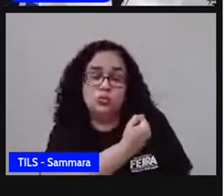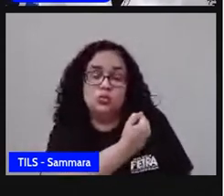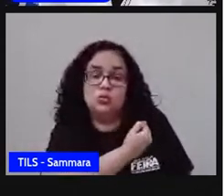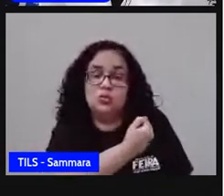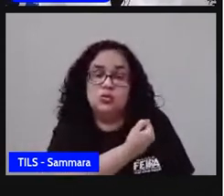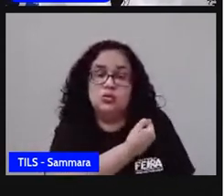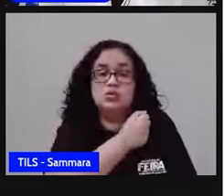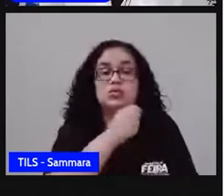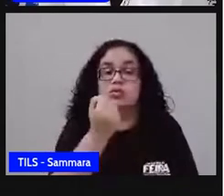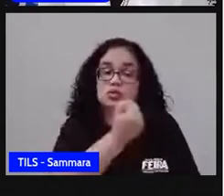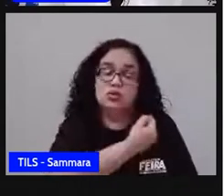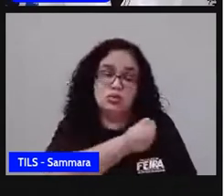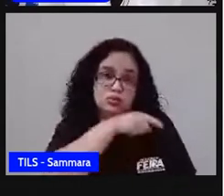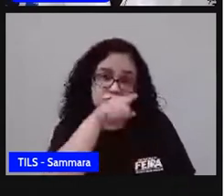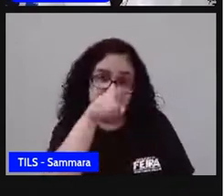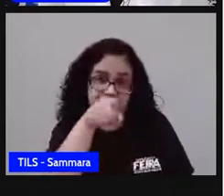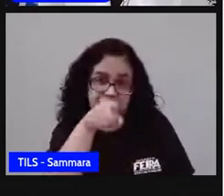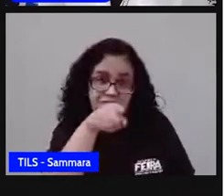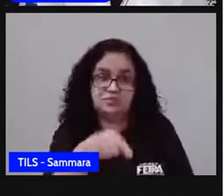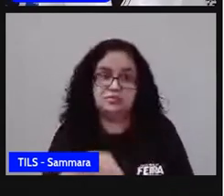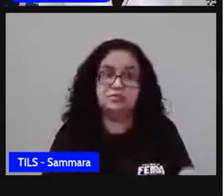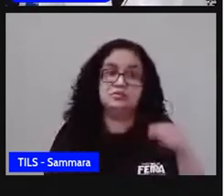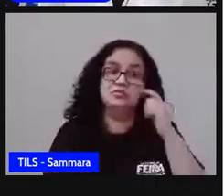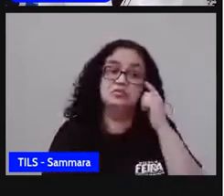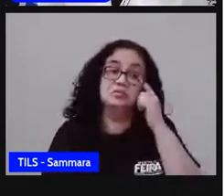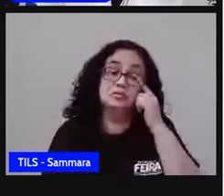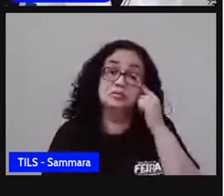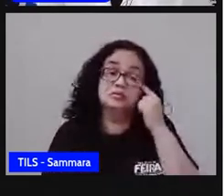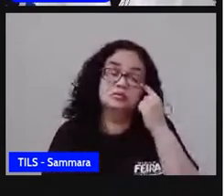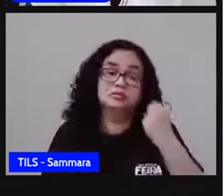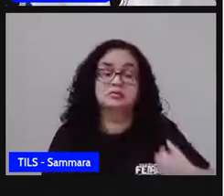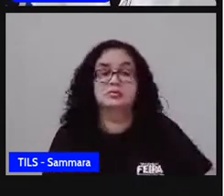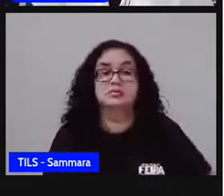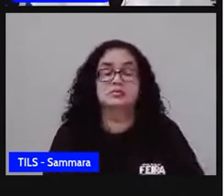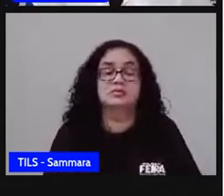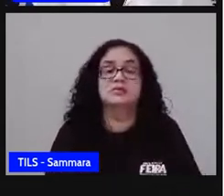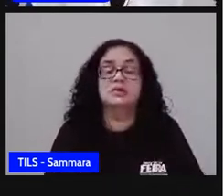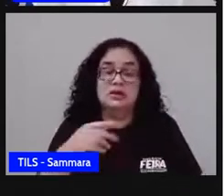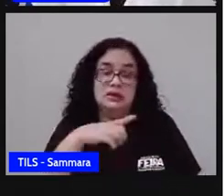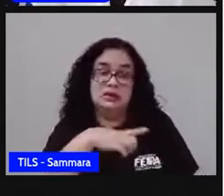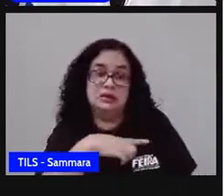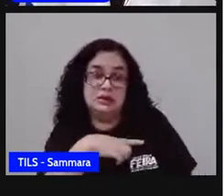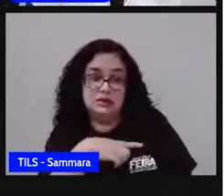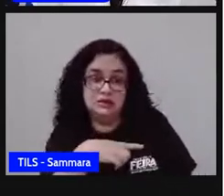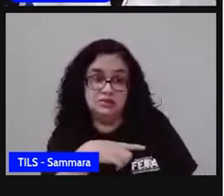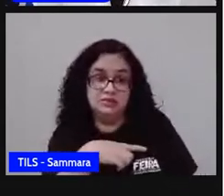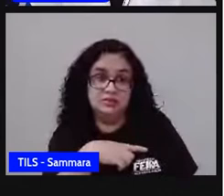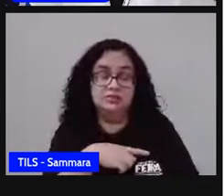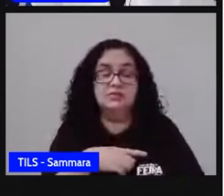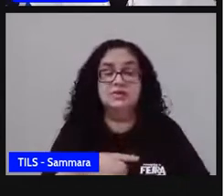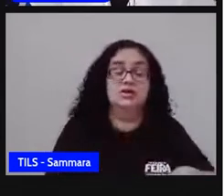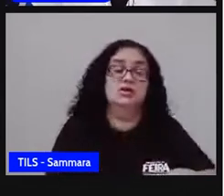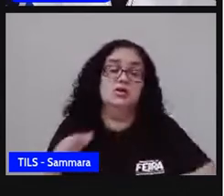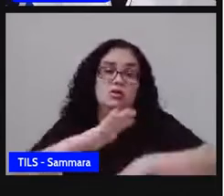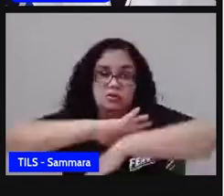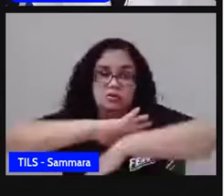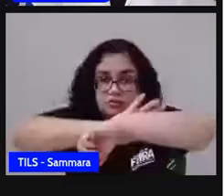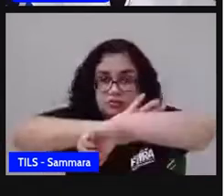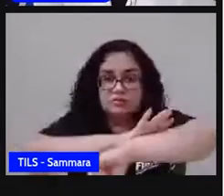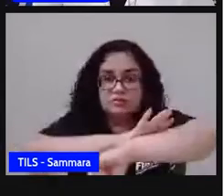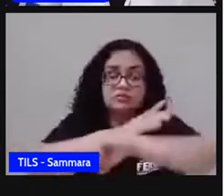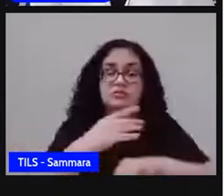dados estatísticos, tá bom? E esses dados estatísticos relacionados ao racismo